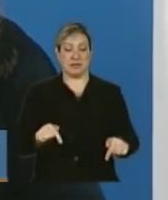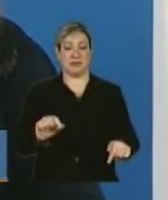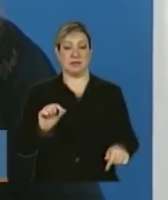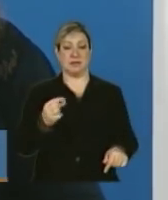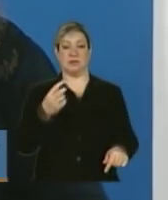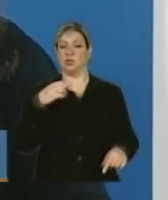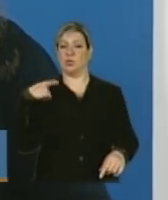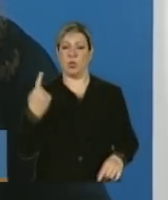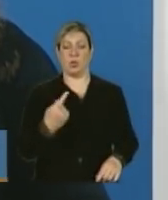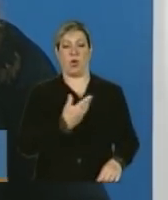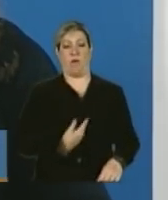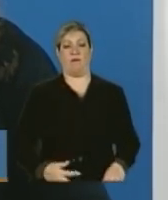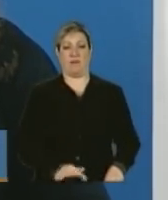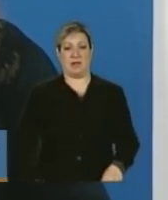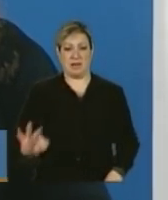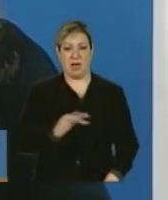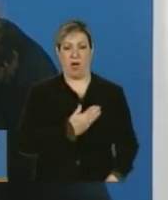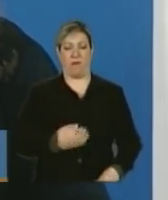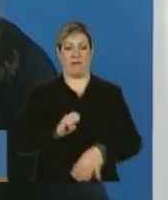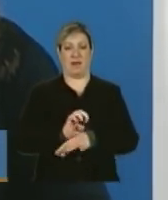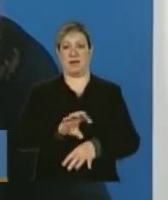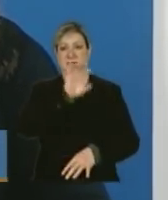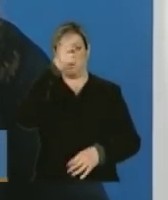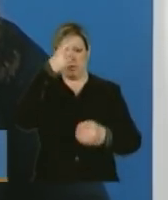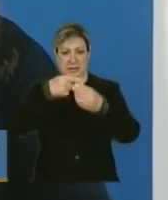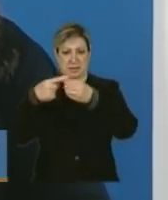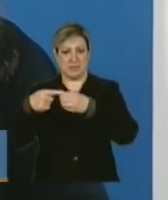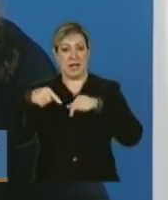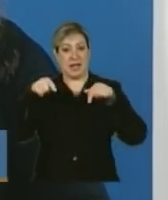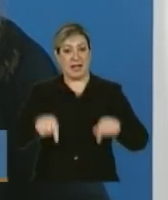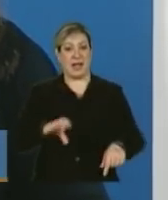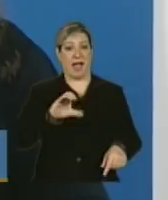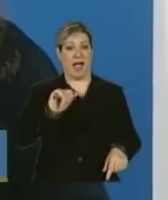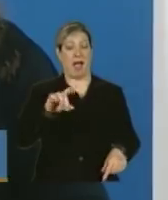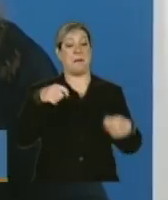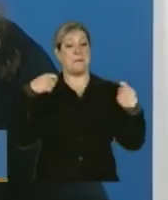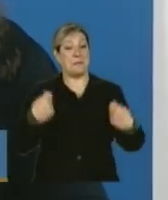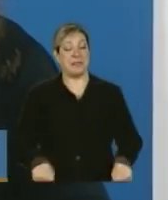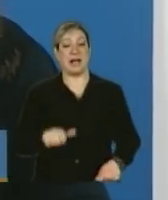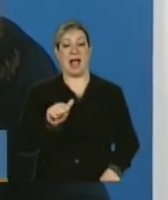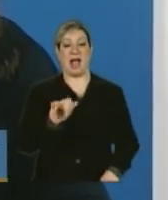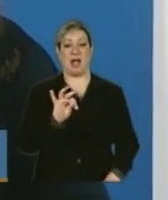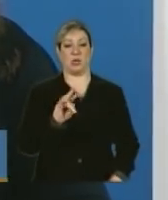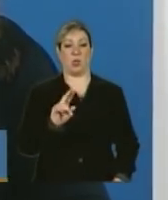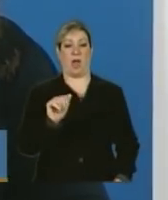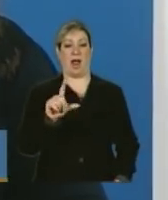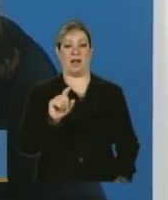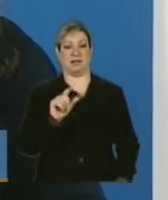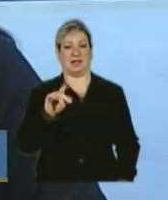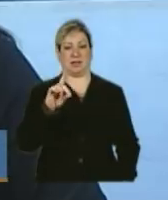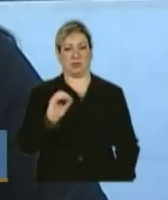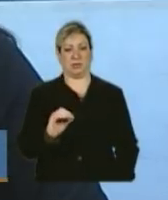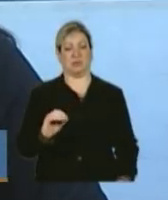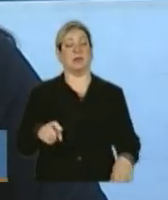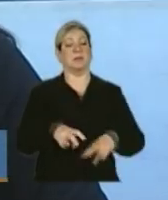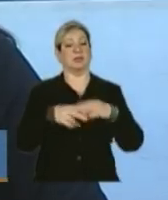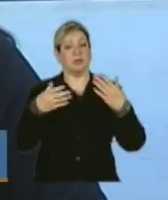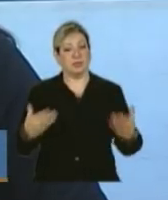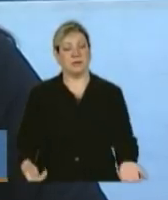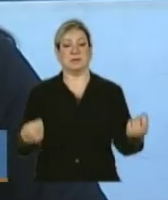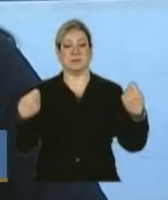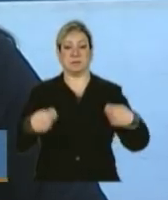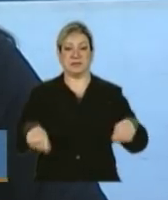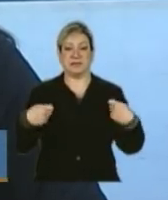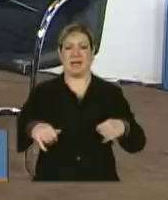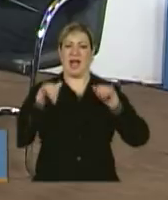federação, o cadastro dessa família tem que refletir sua realidade atual. Então, por isso, um chamamento, por essa clareza,